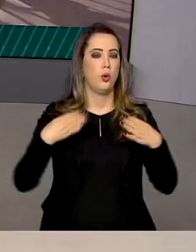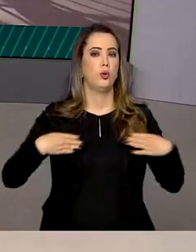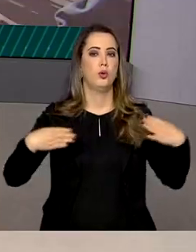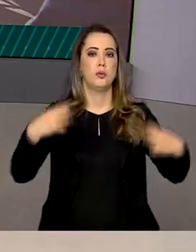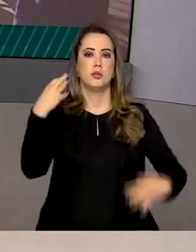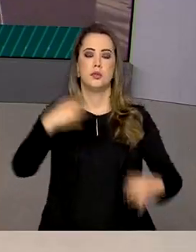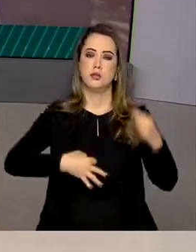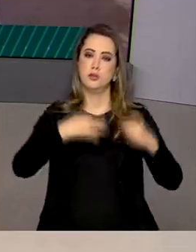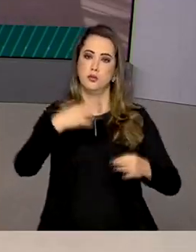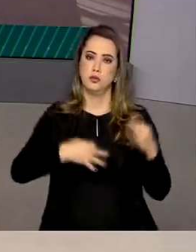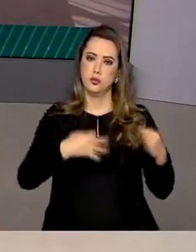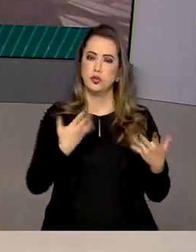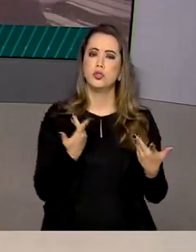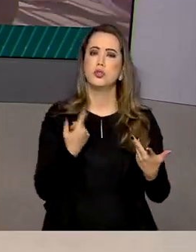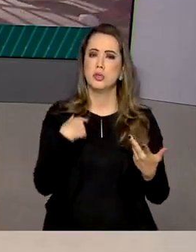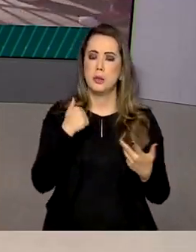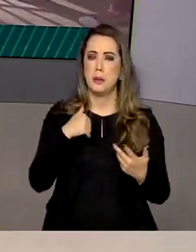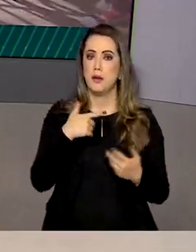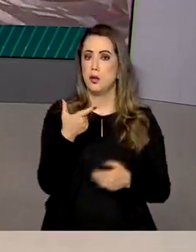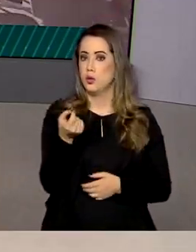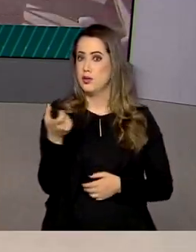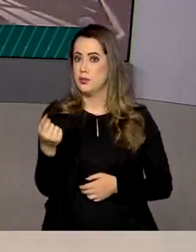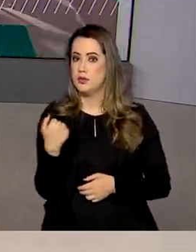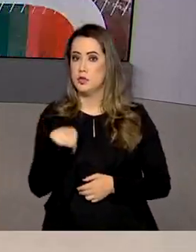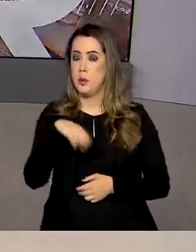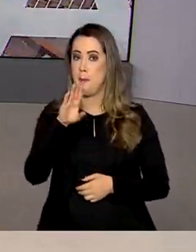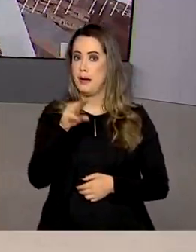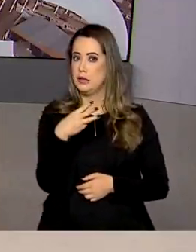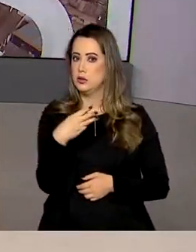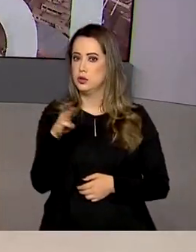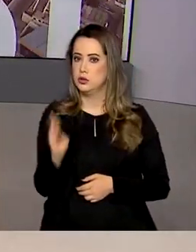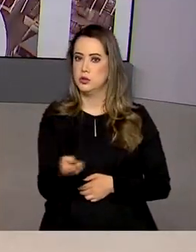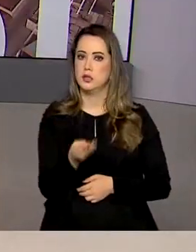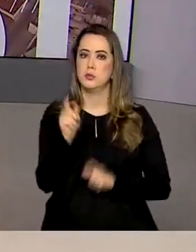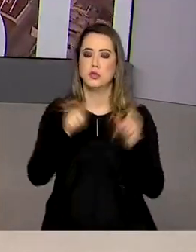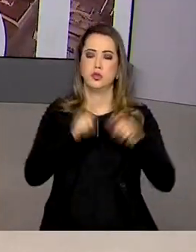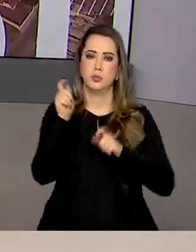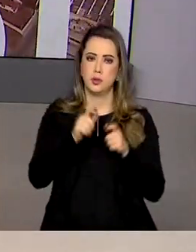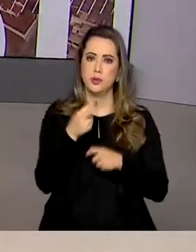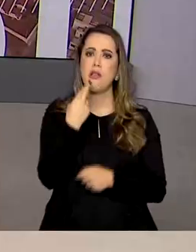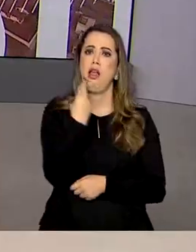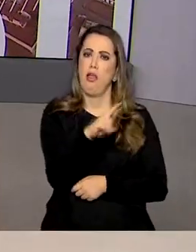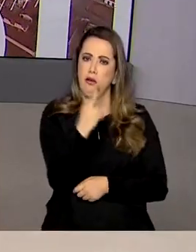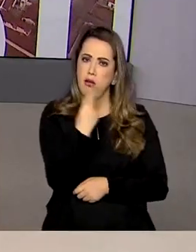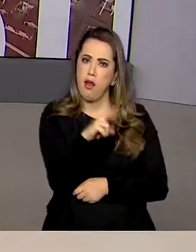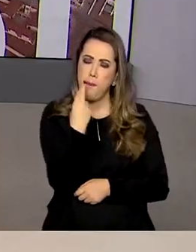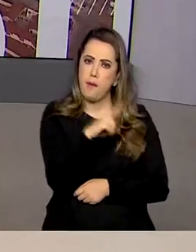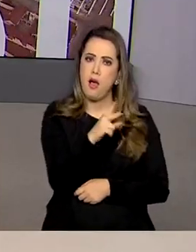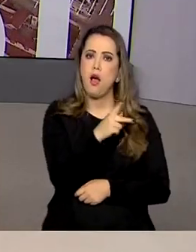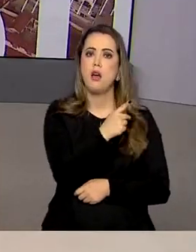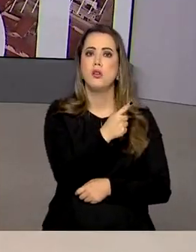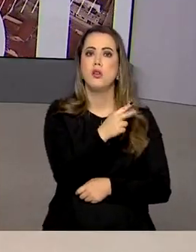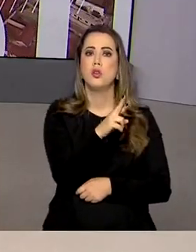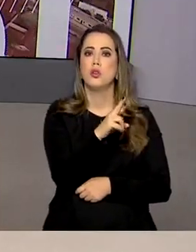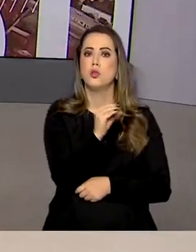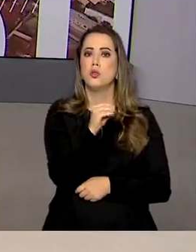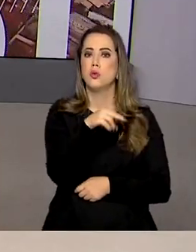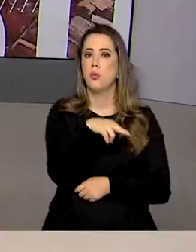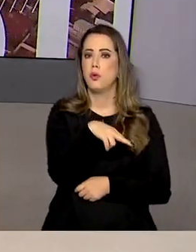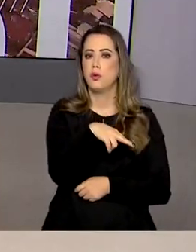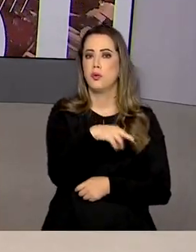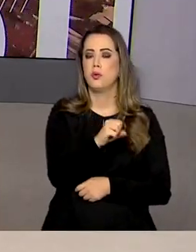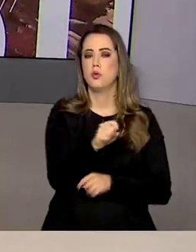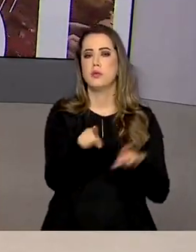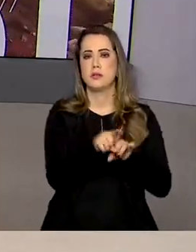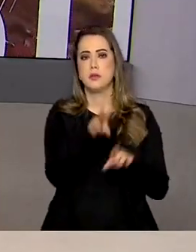mais de 3 milhões de pessoas registraram queixas nos PROCONs e nas plataformas online de defesa do consumidor.